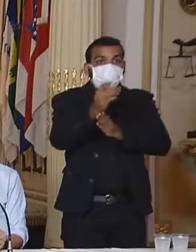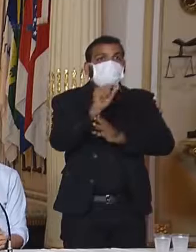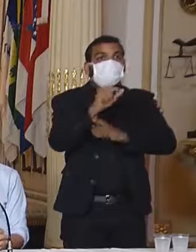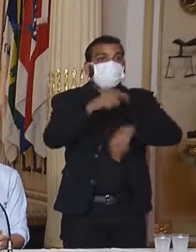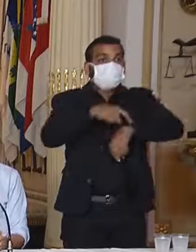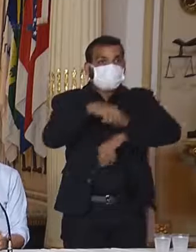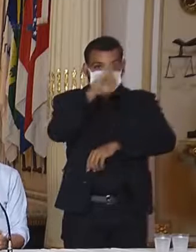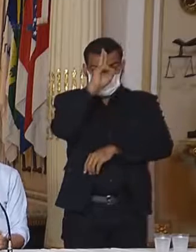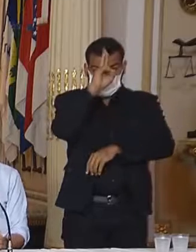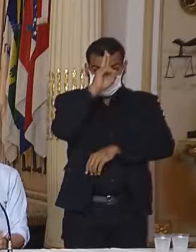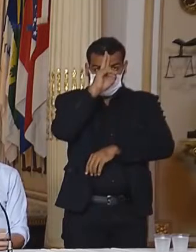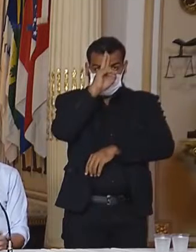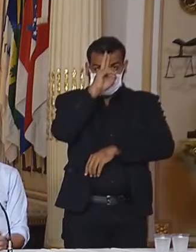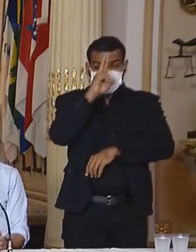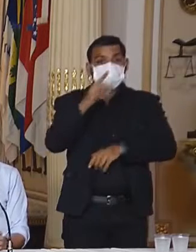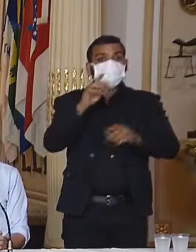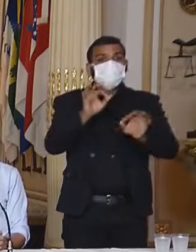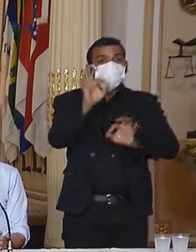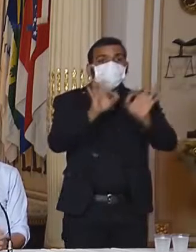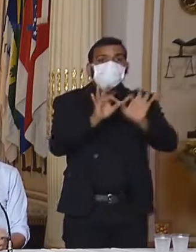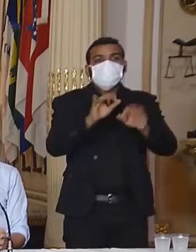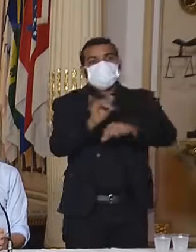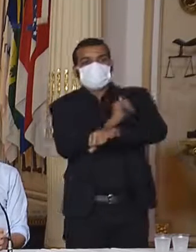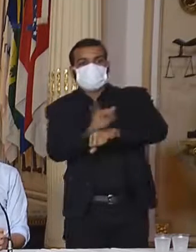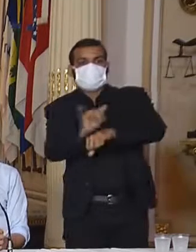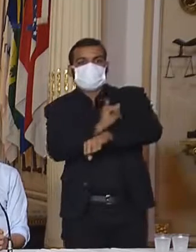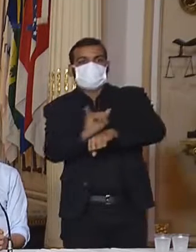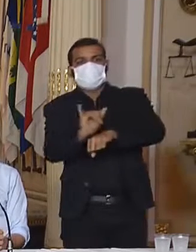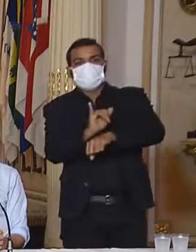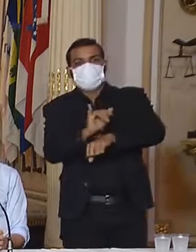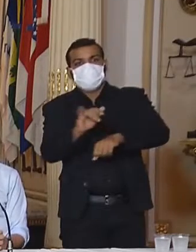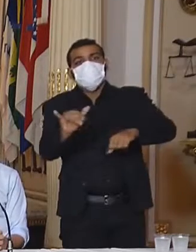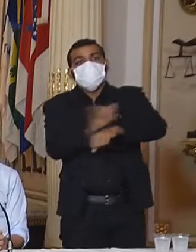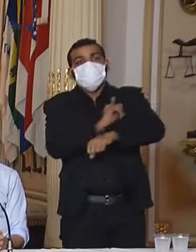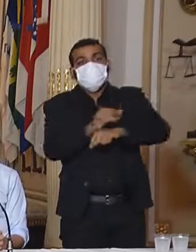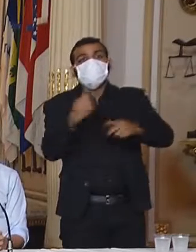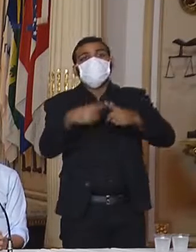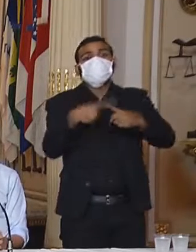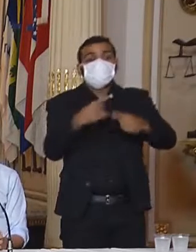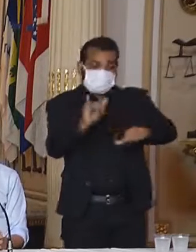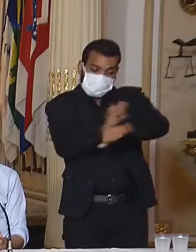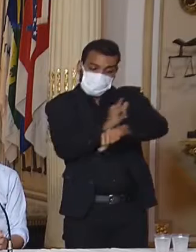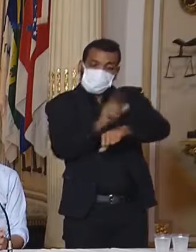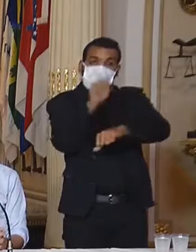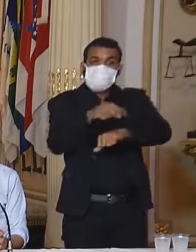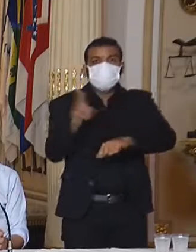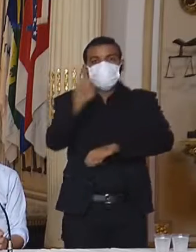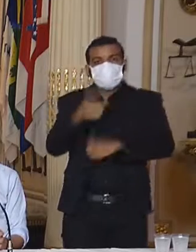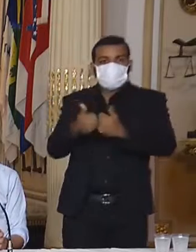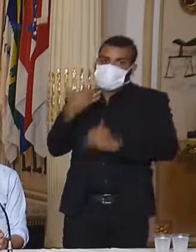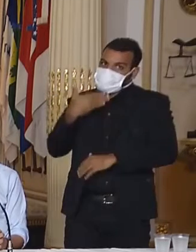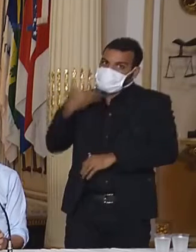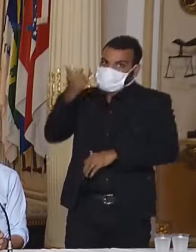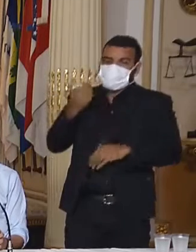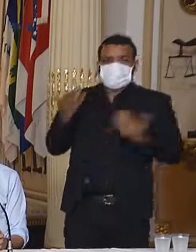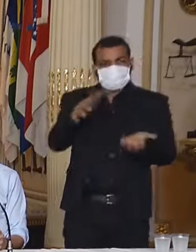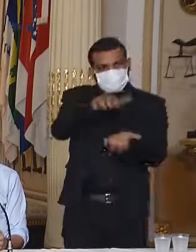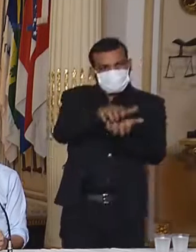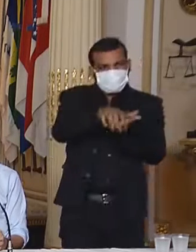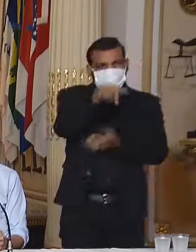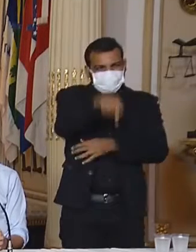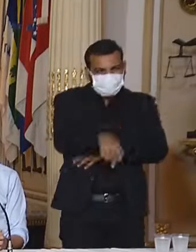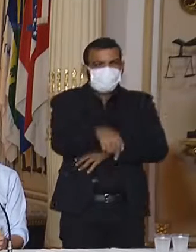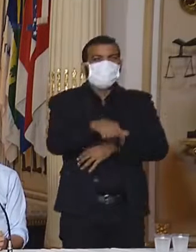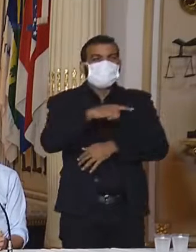de forma que a gente possa escalonar o uso desse transporte da melhor forma possível. A gente vive em Pernambuco e no mundo inteiro, momentos